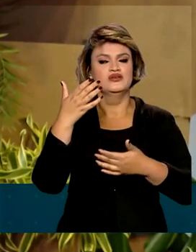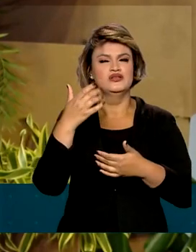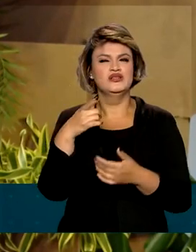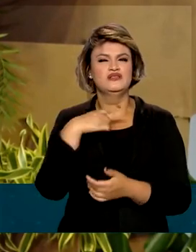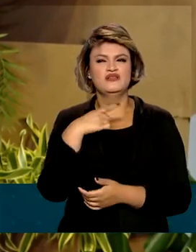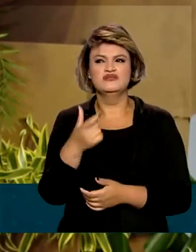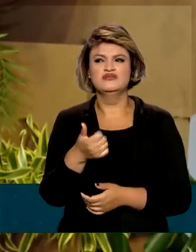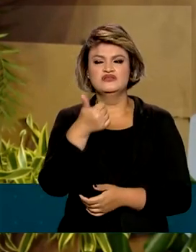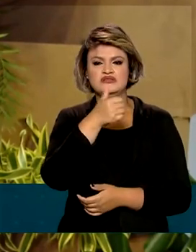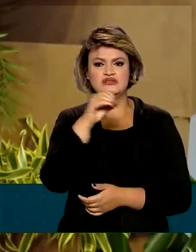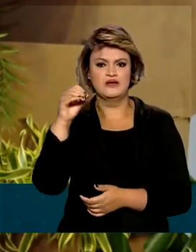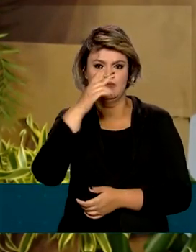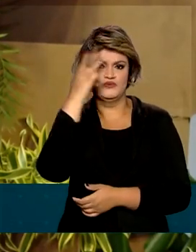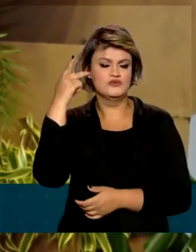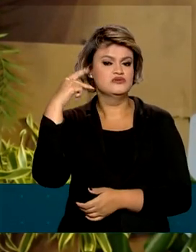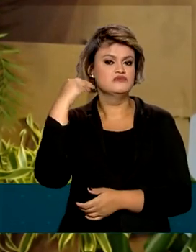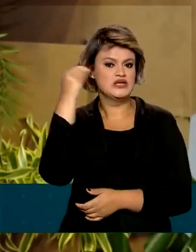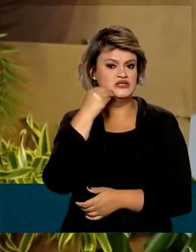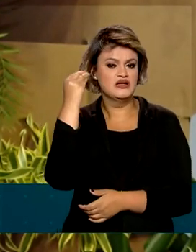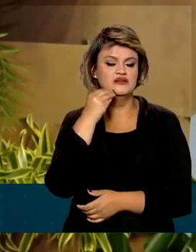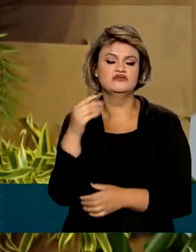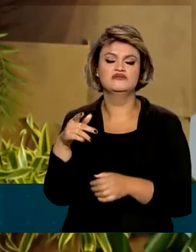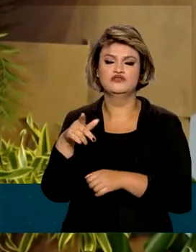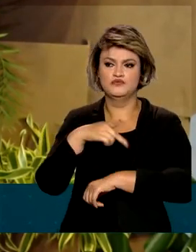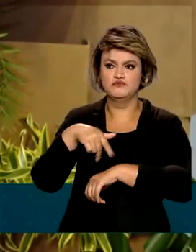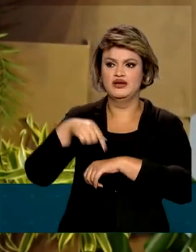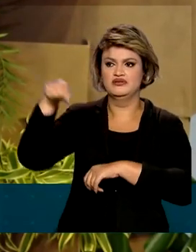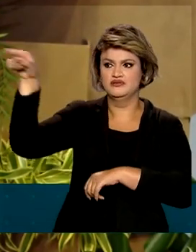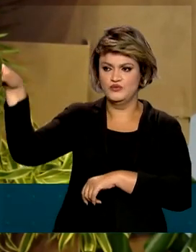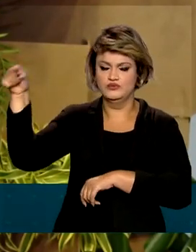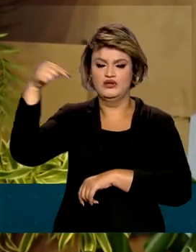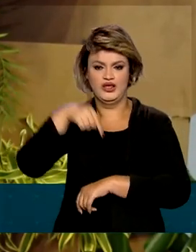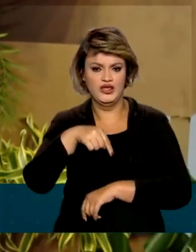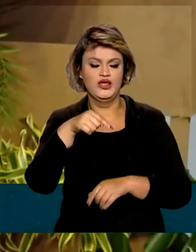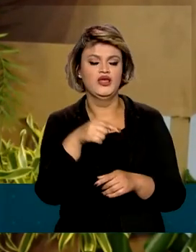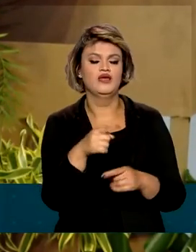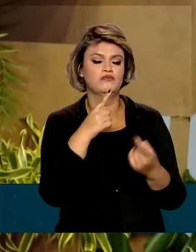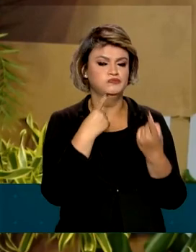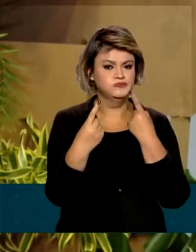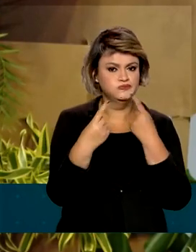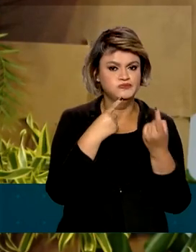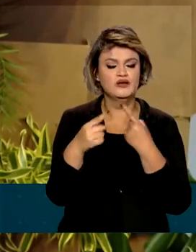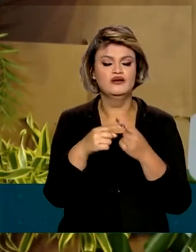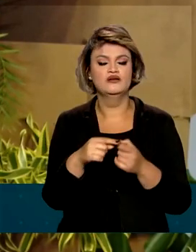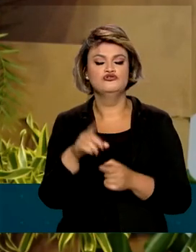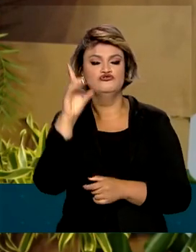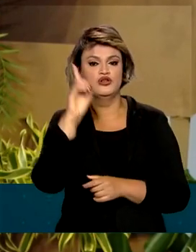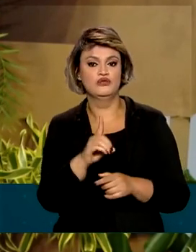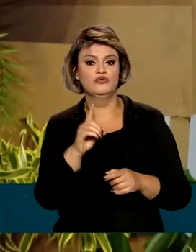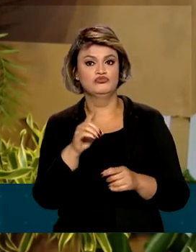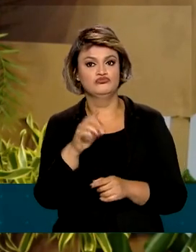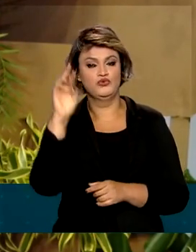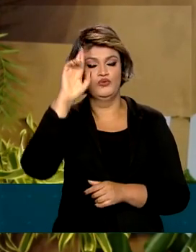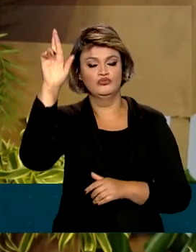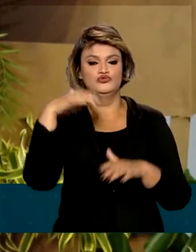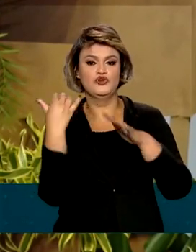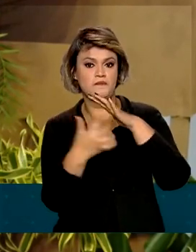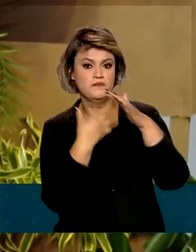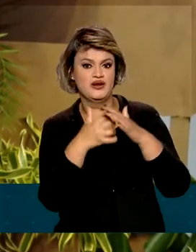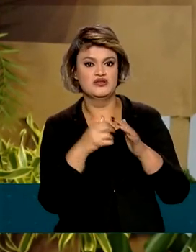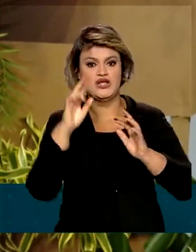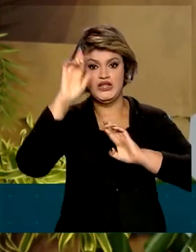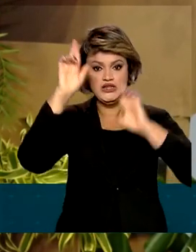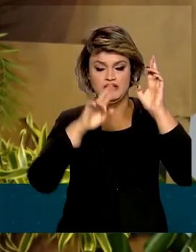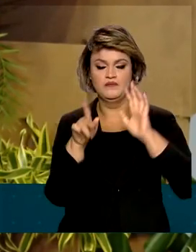cerca de 100 especialistas brasileiros e estrangeiros, diretores executivos de grandes empresas, líderes do país